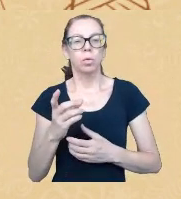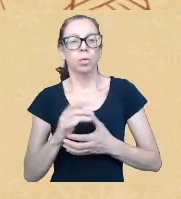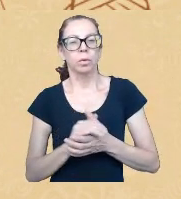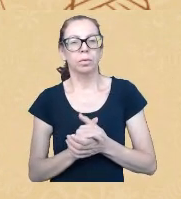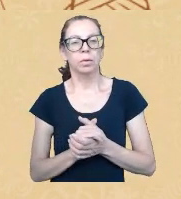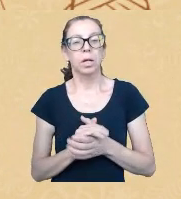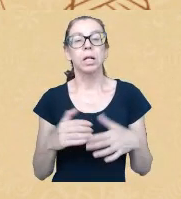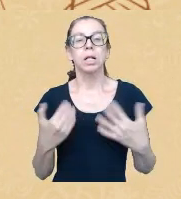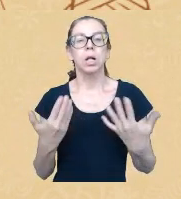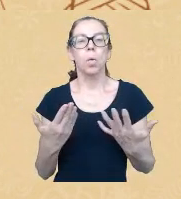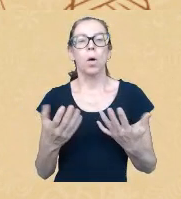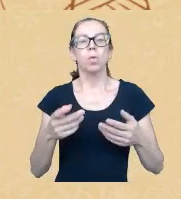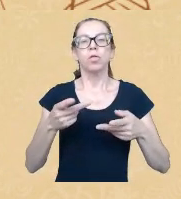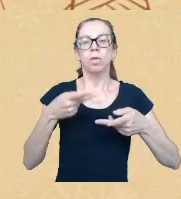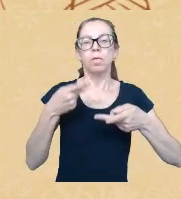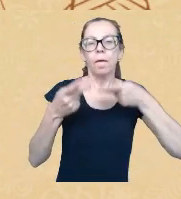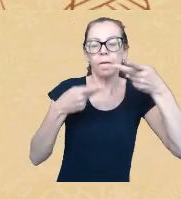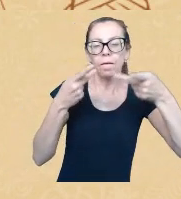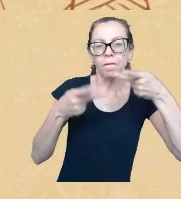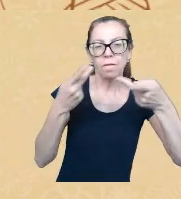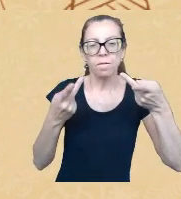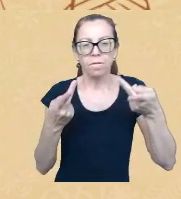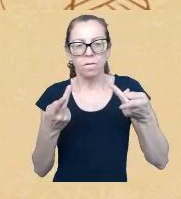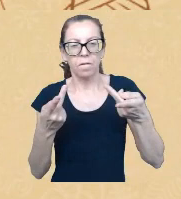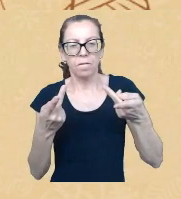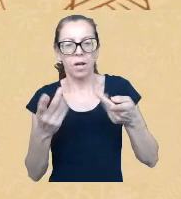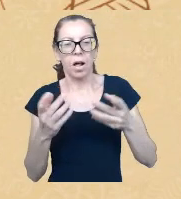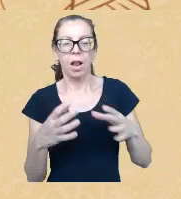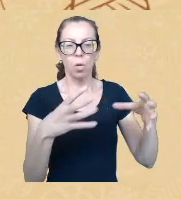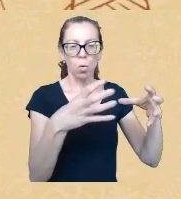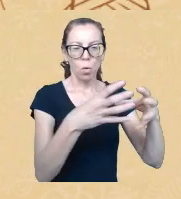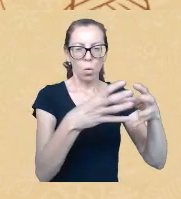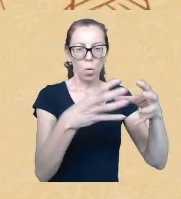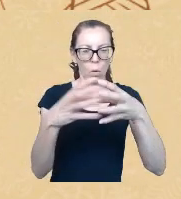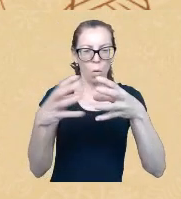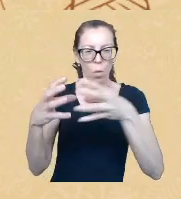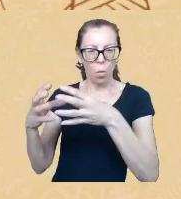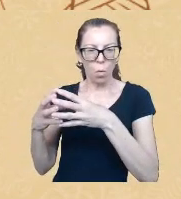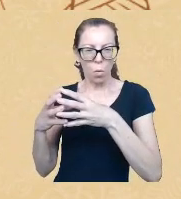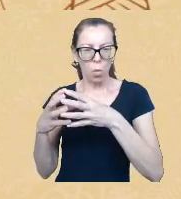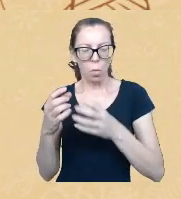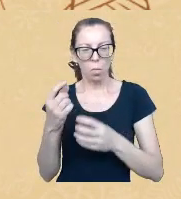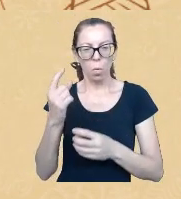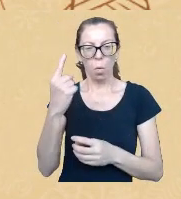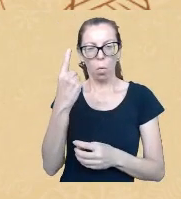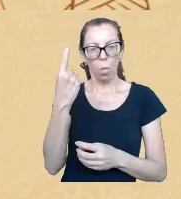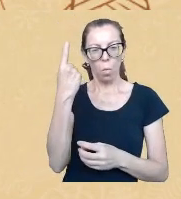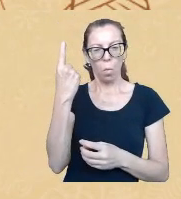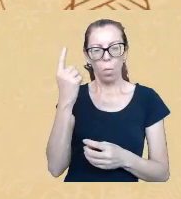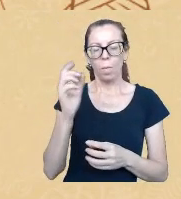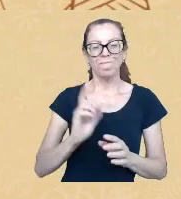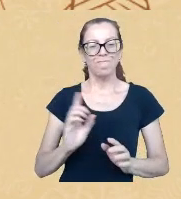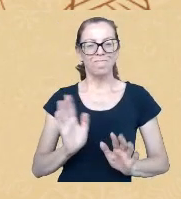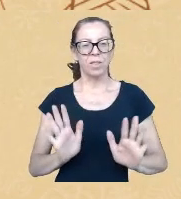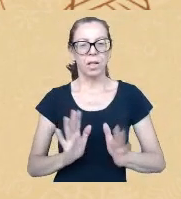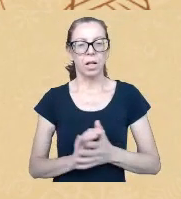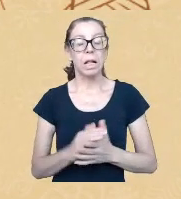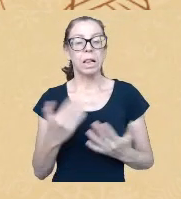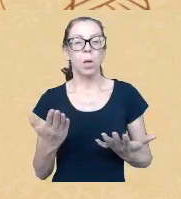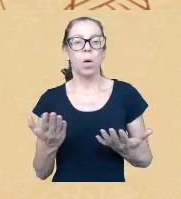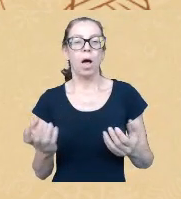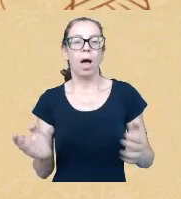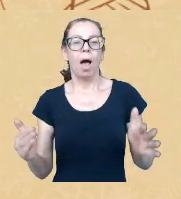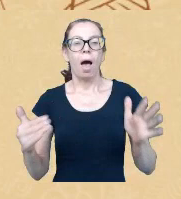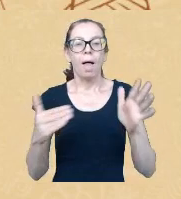autodeclaração é um auto coletivo não é um auto individual então até esse momento o acontecia era